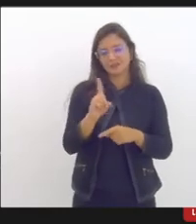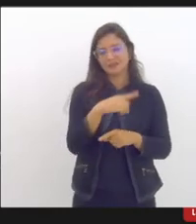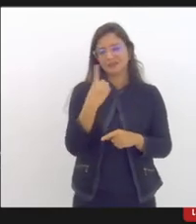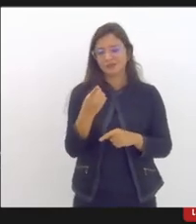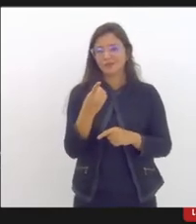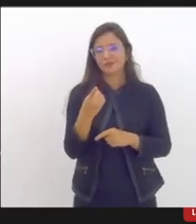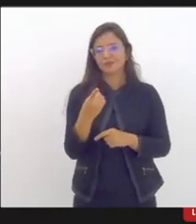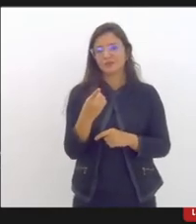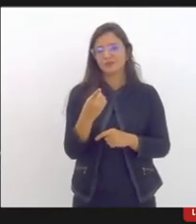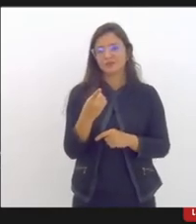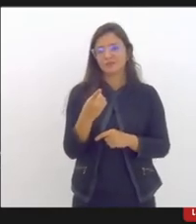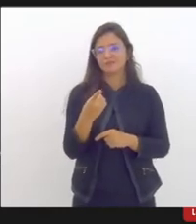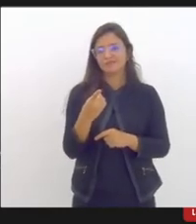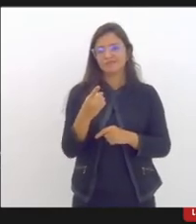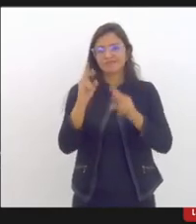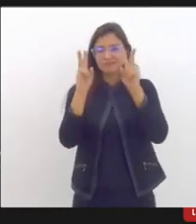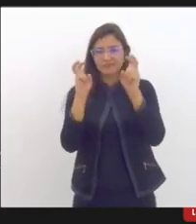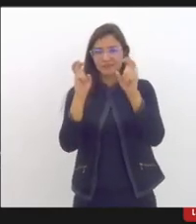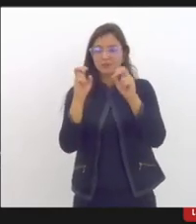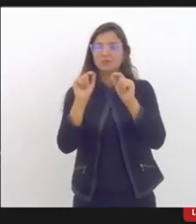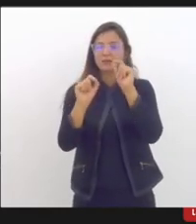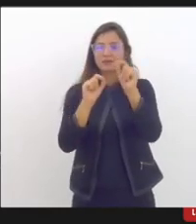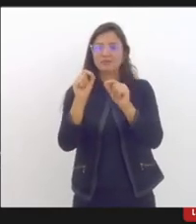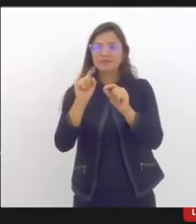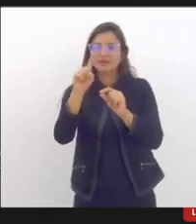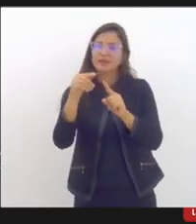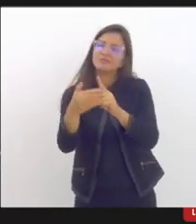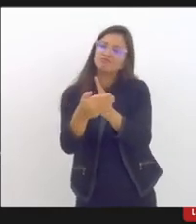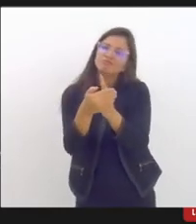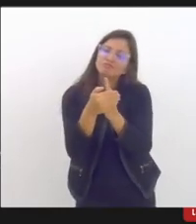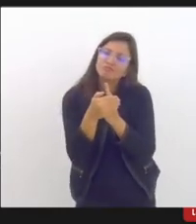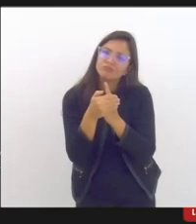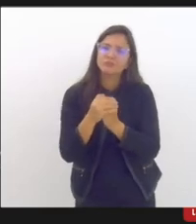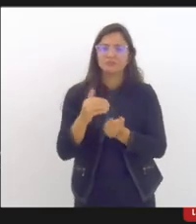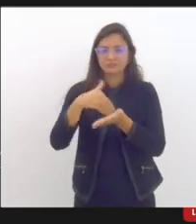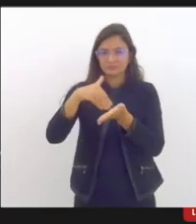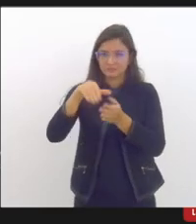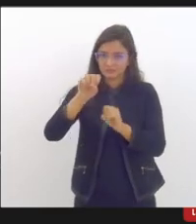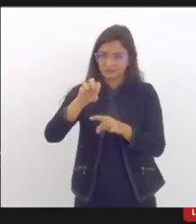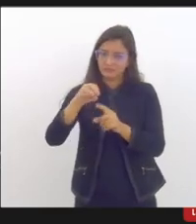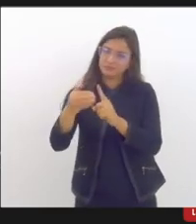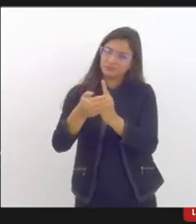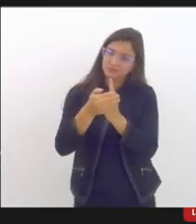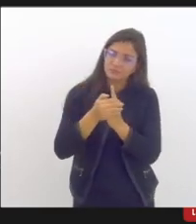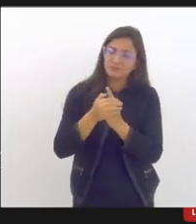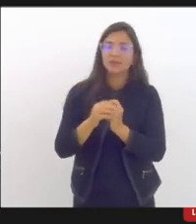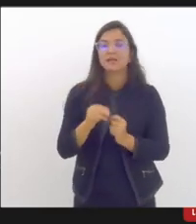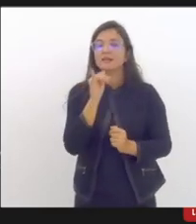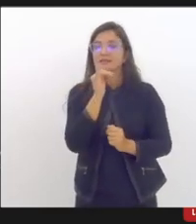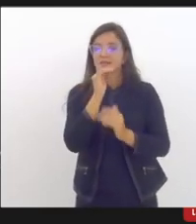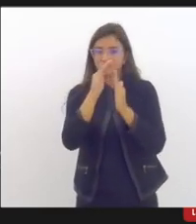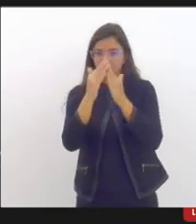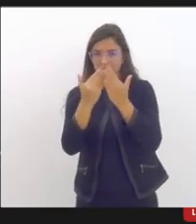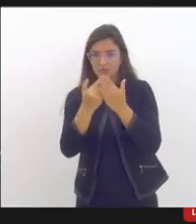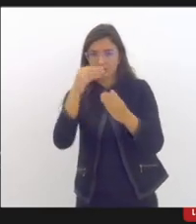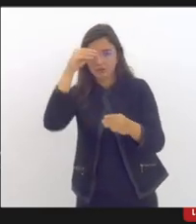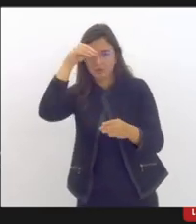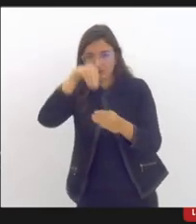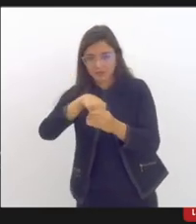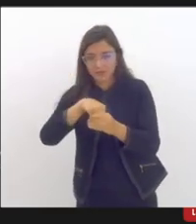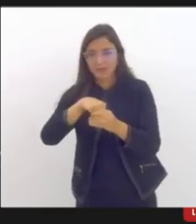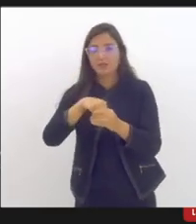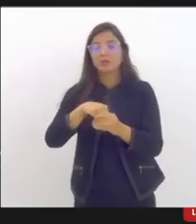que a gente denominou Seduc que Acolhe. Que é estimular no âmbito da unidade escolar atividades